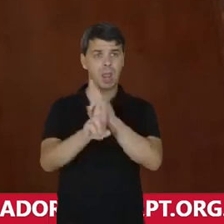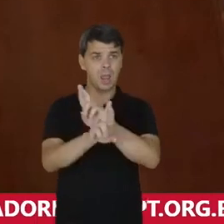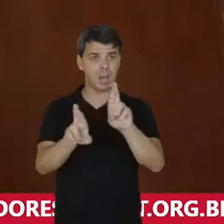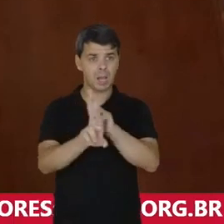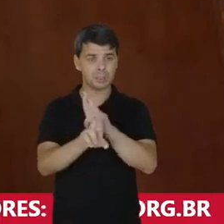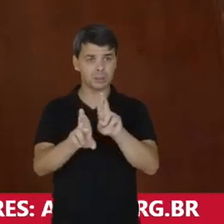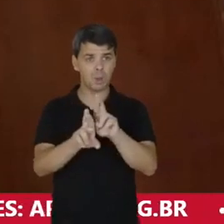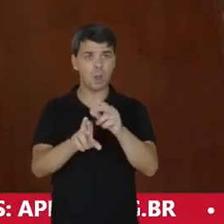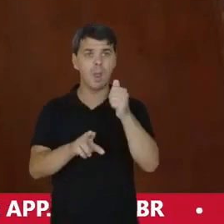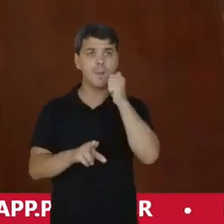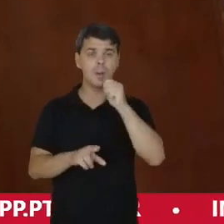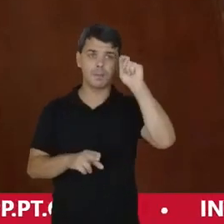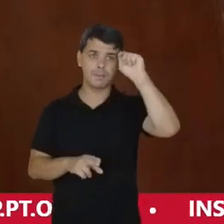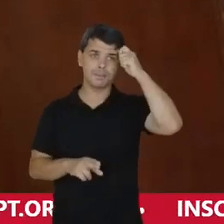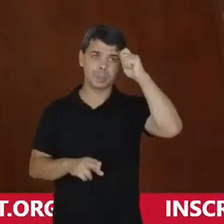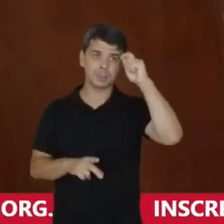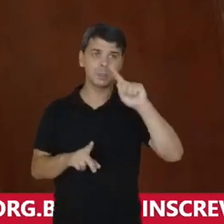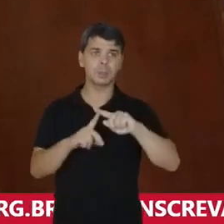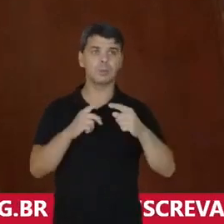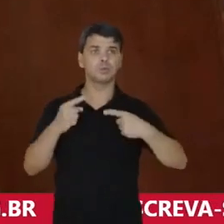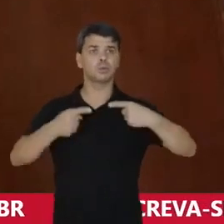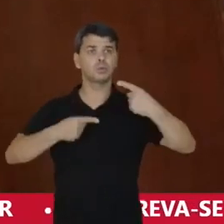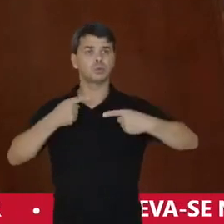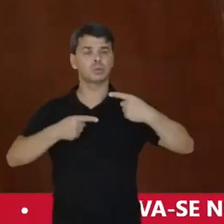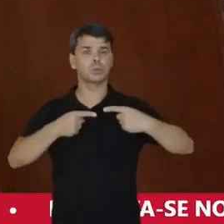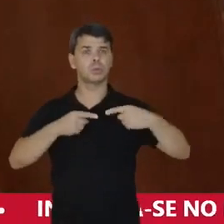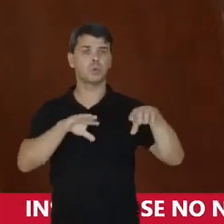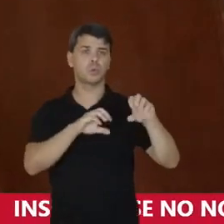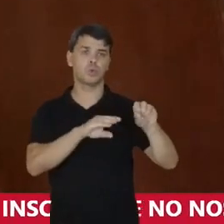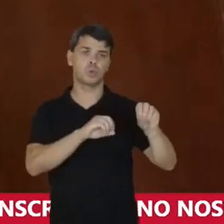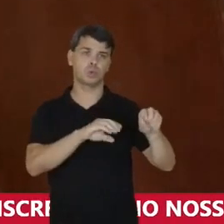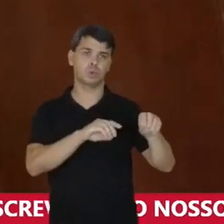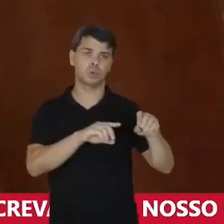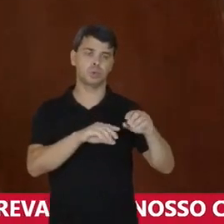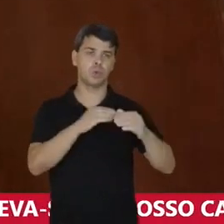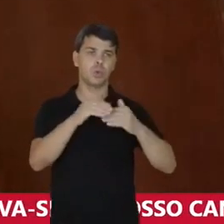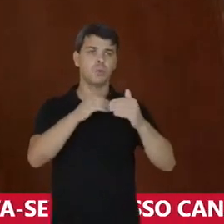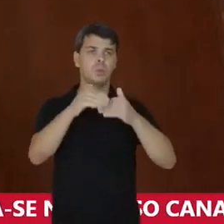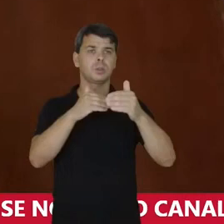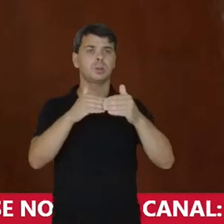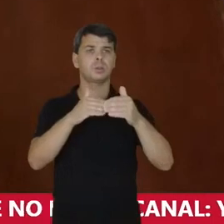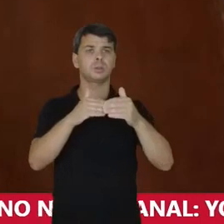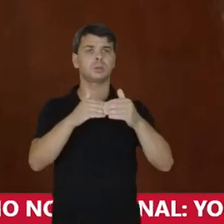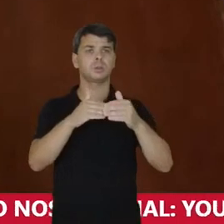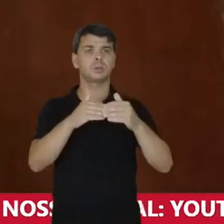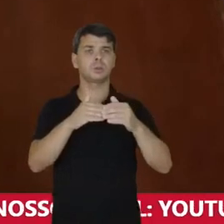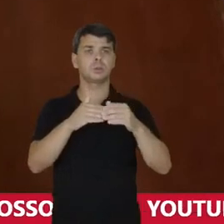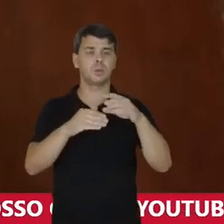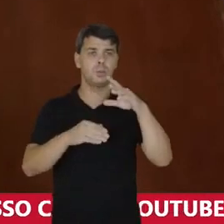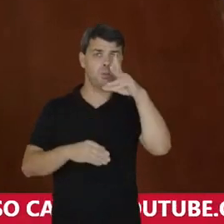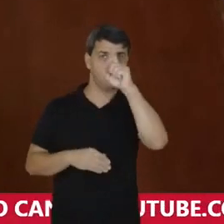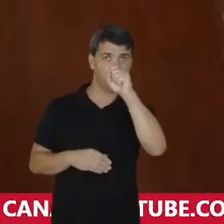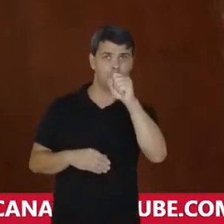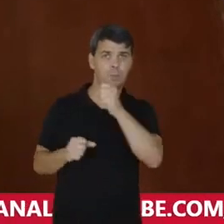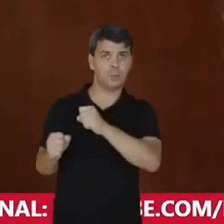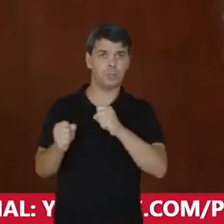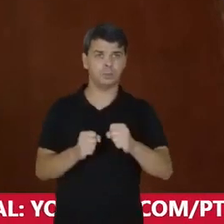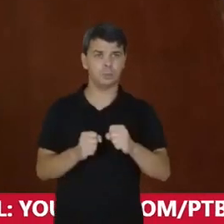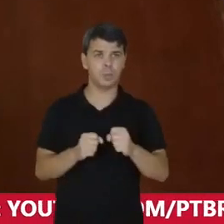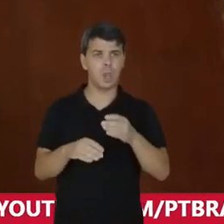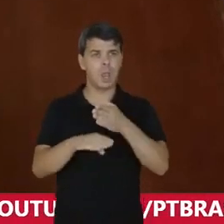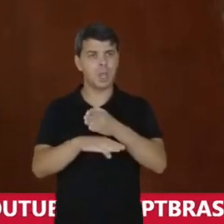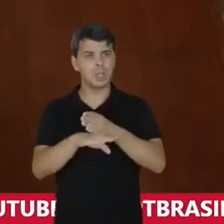mulheres pretas E nós precisamos Discutir a questão Educacional Para um processo Emancipatório Como bem colocou O acesso à